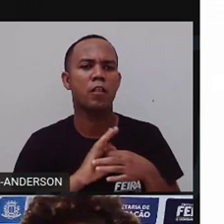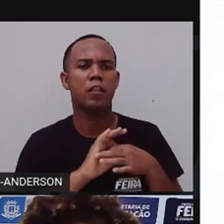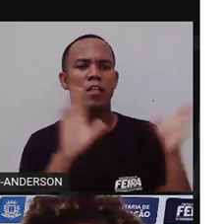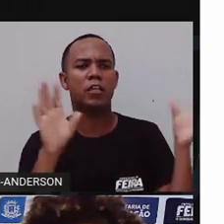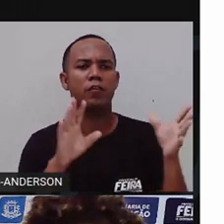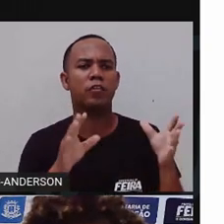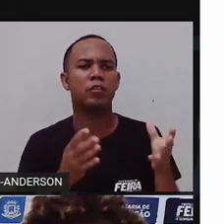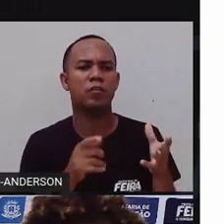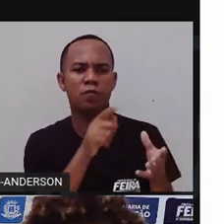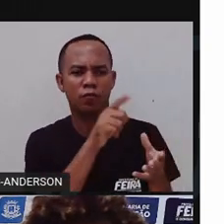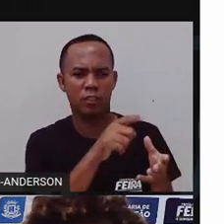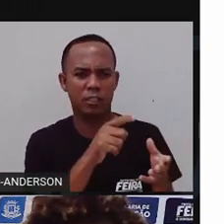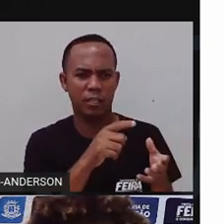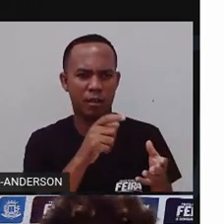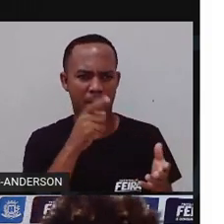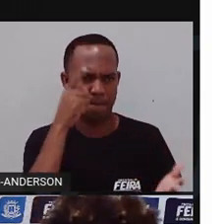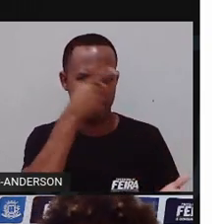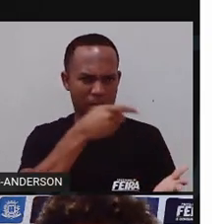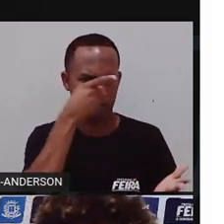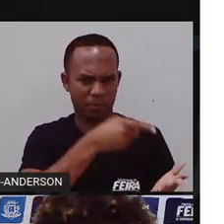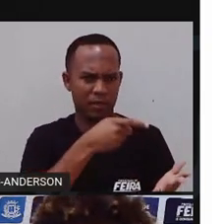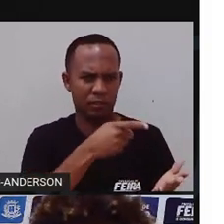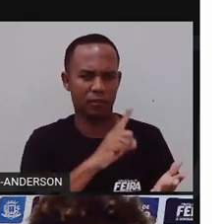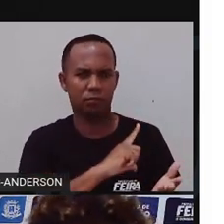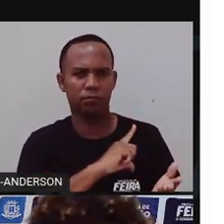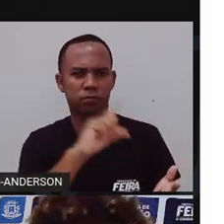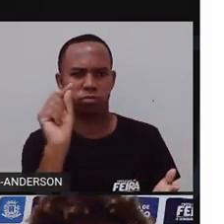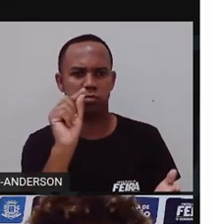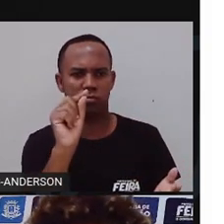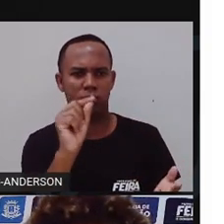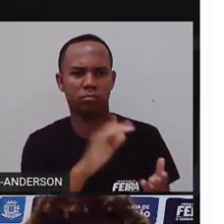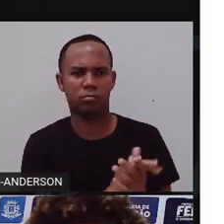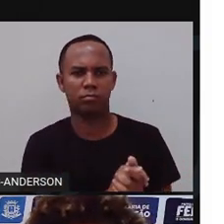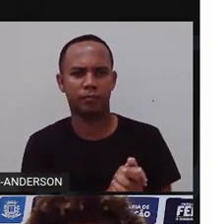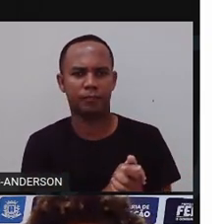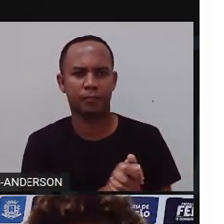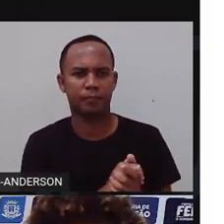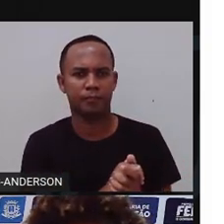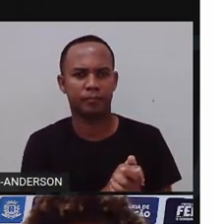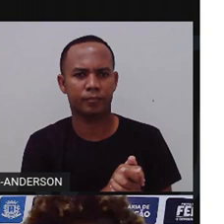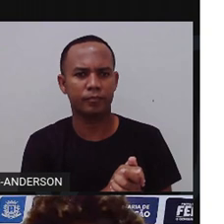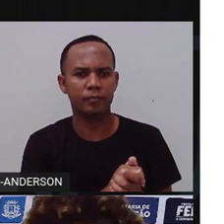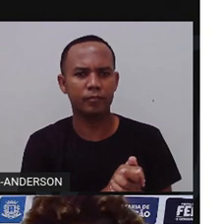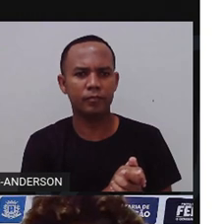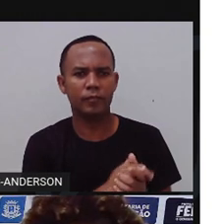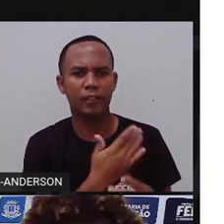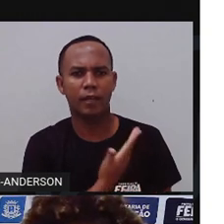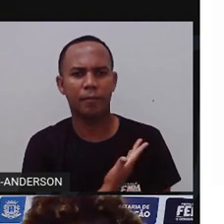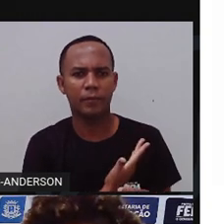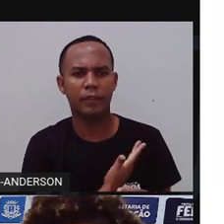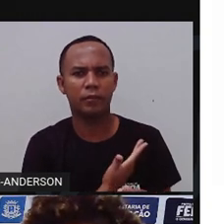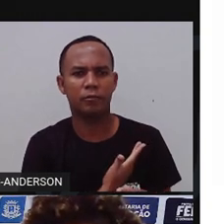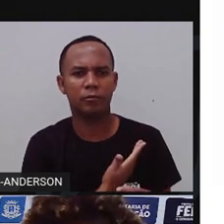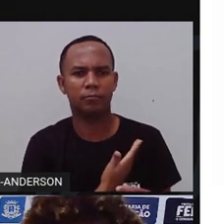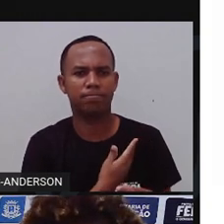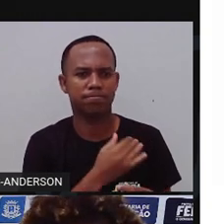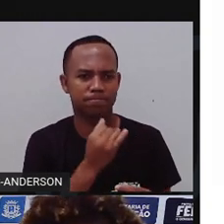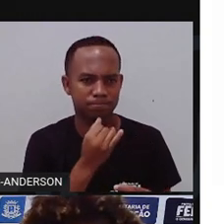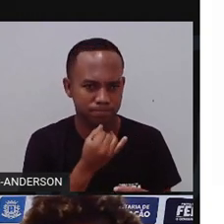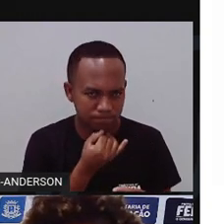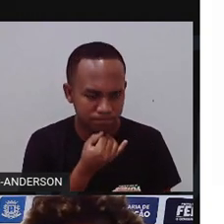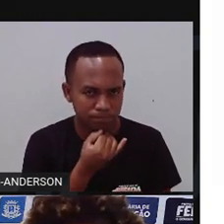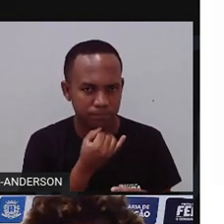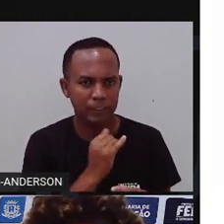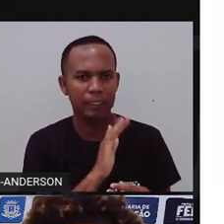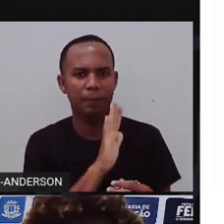Vocês não mandam em mim! E foi embora dali. Amanda e seus amigos ficaram tristes,